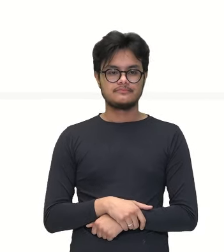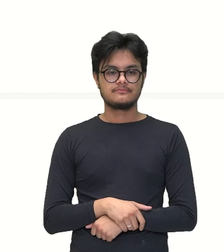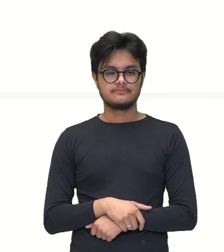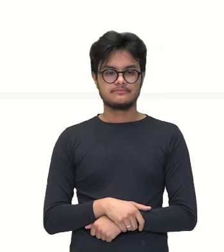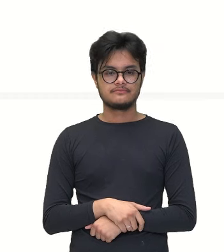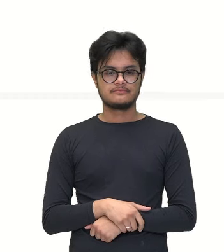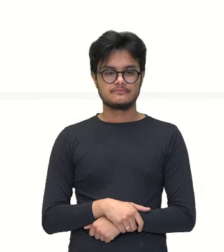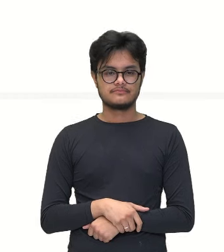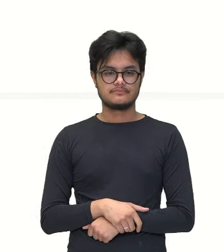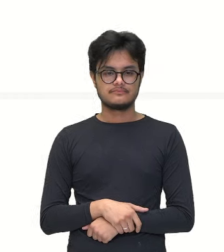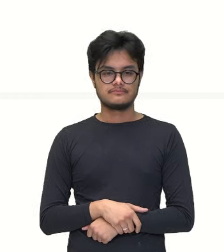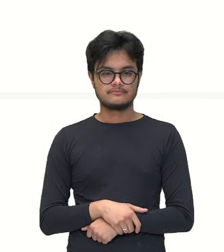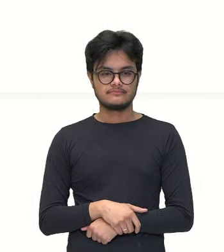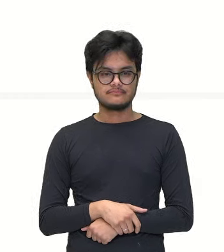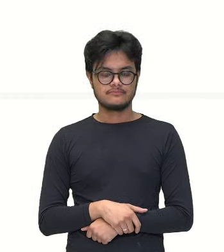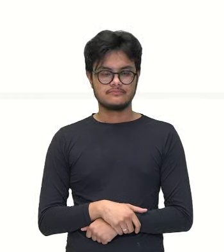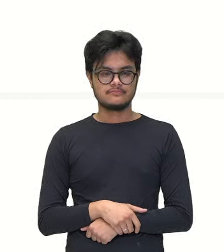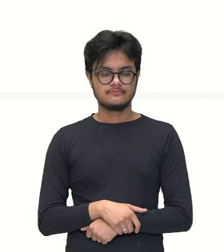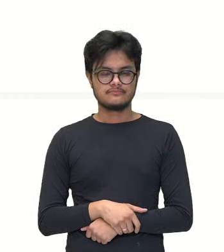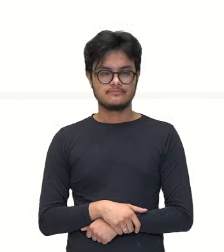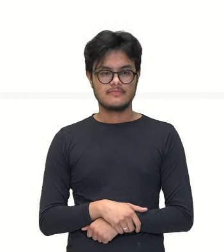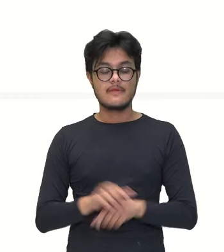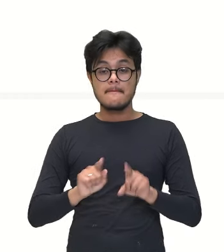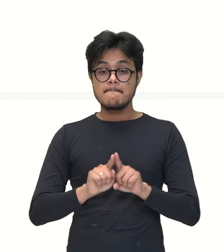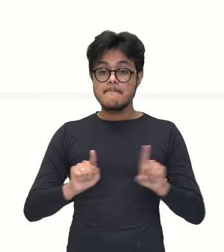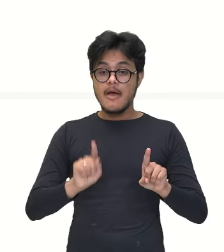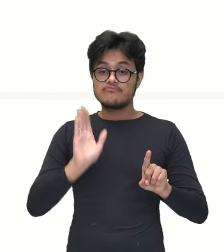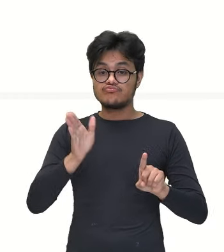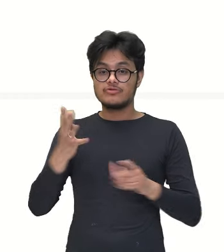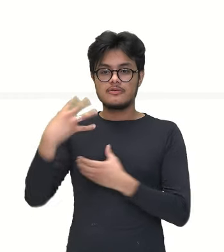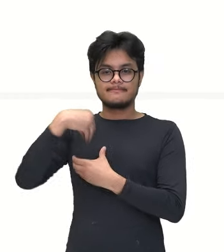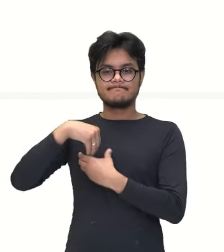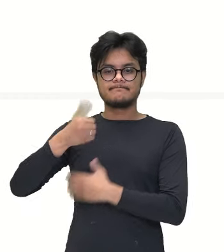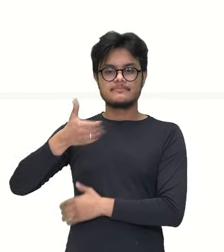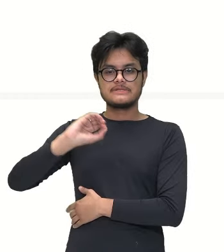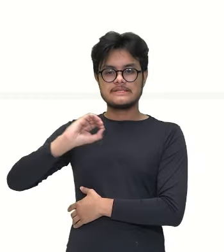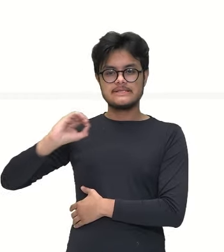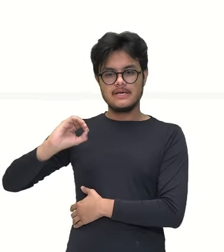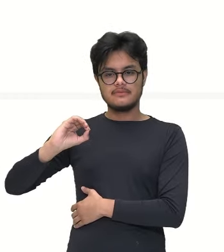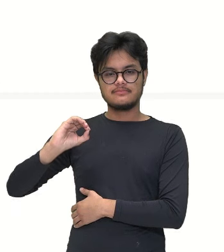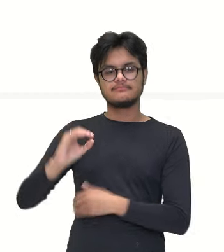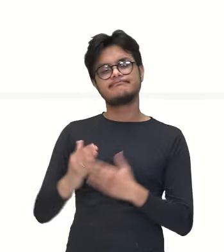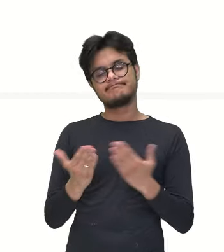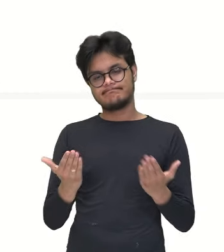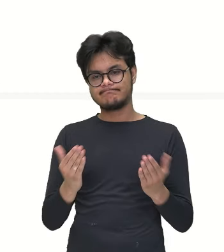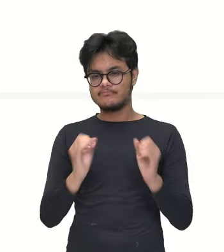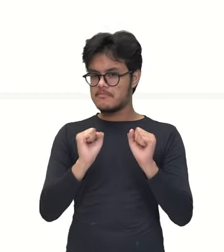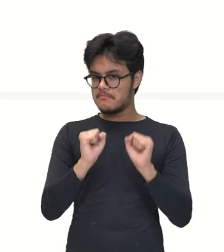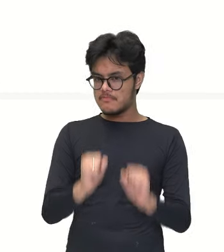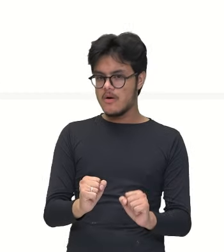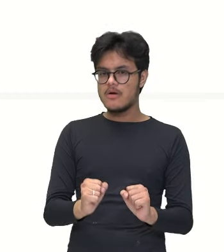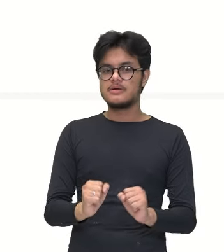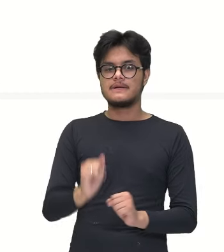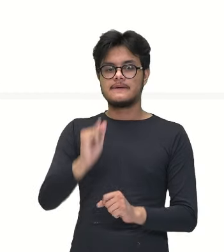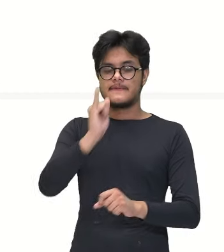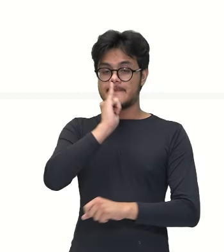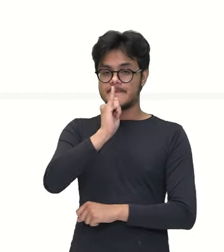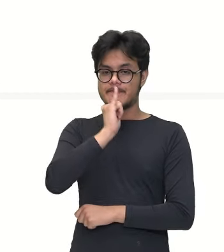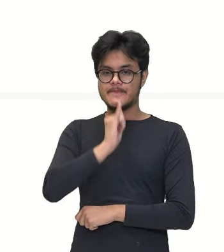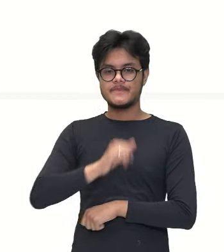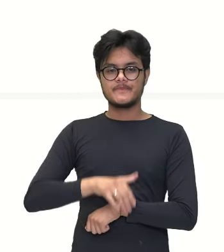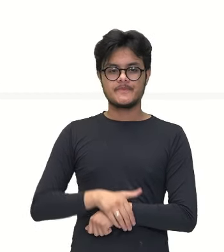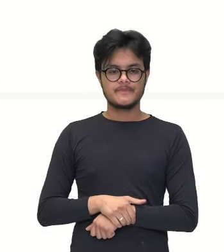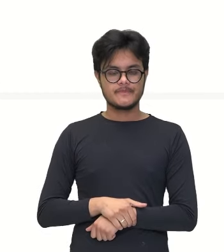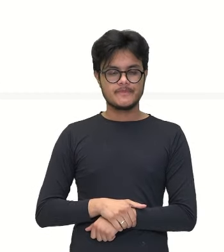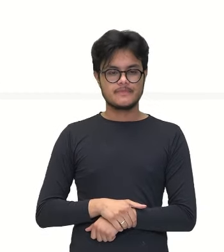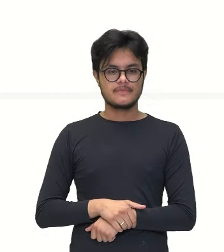pode levar. Só que aí, ele já está carregado de 100 sacos. Então, eu posso calcular aqui, ó. Quanto que